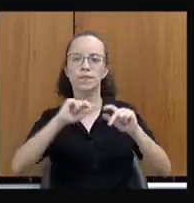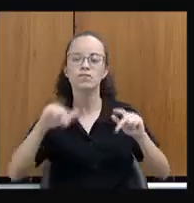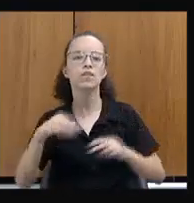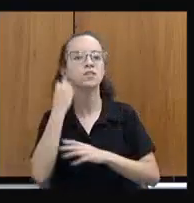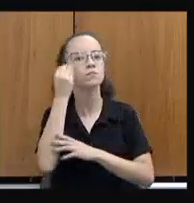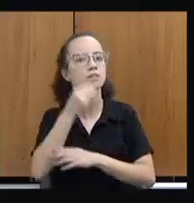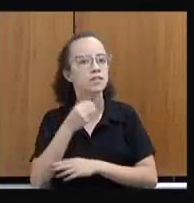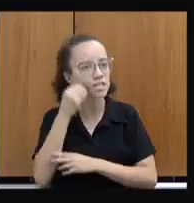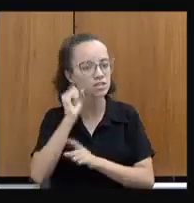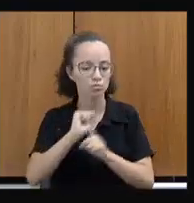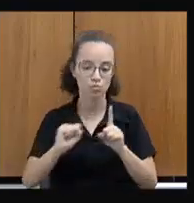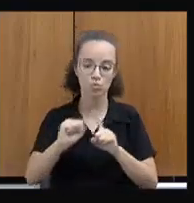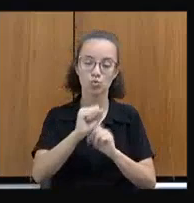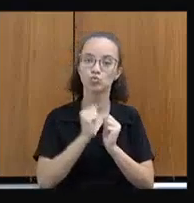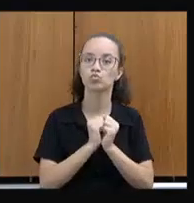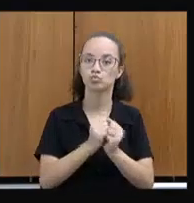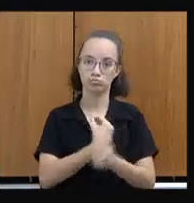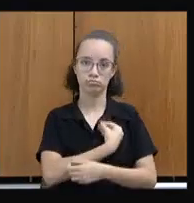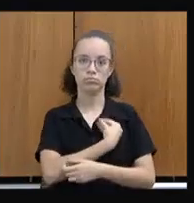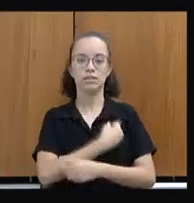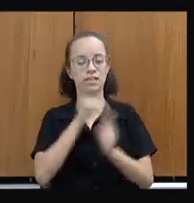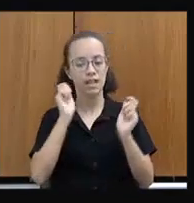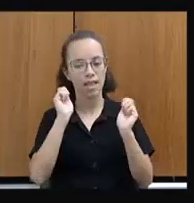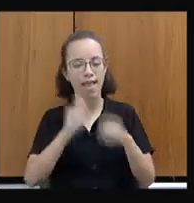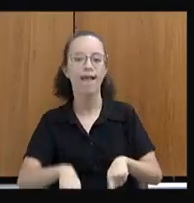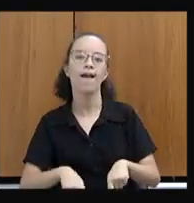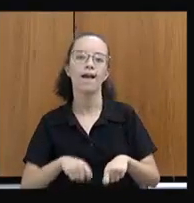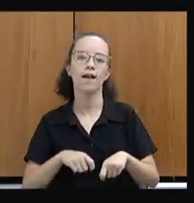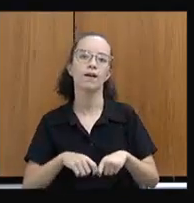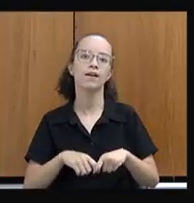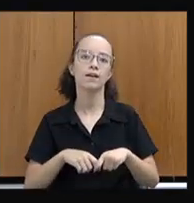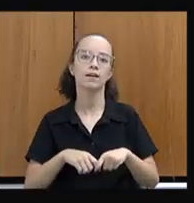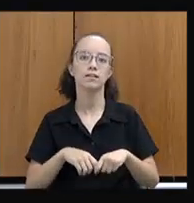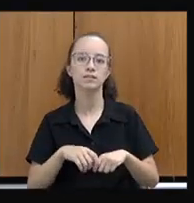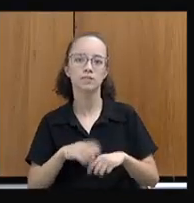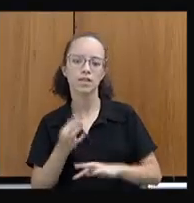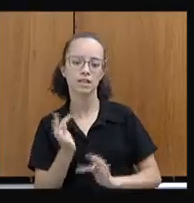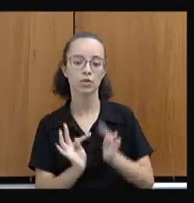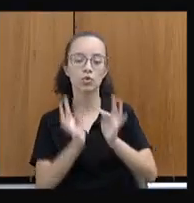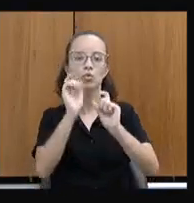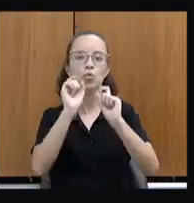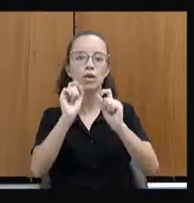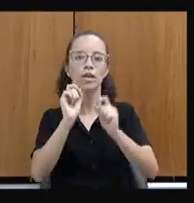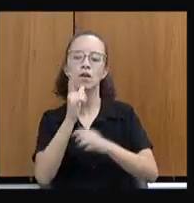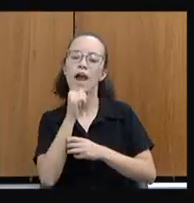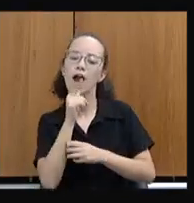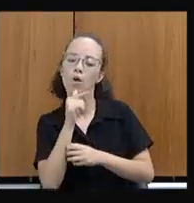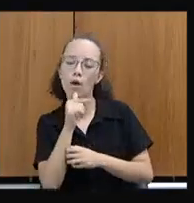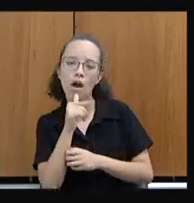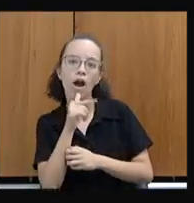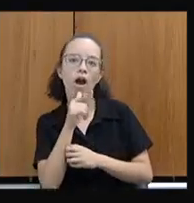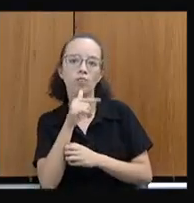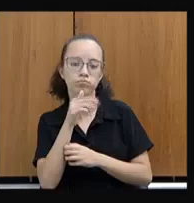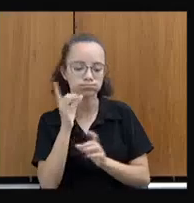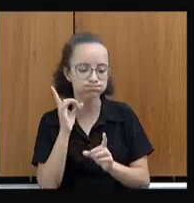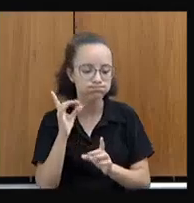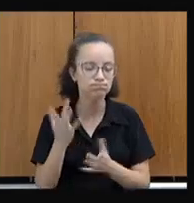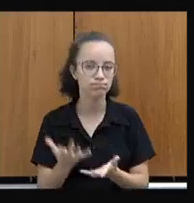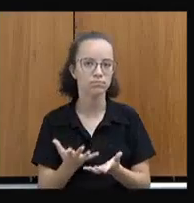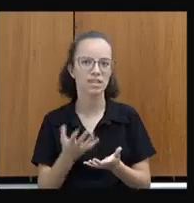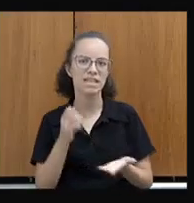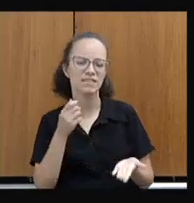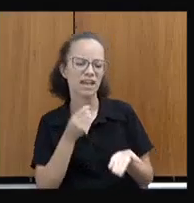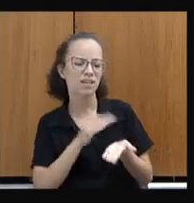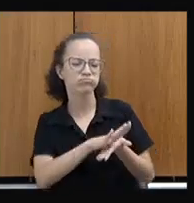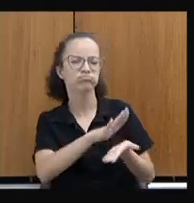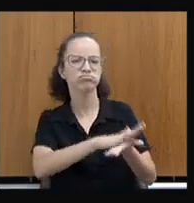da sociedade civil que mostram que é possível, sim, você ter tecnologia para produzir água ao invés de a gente gastar